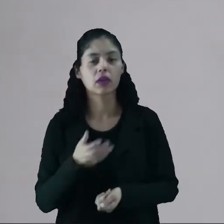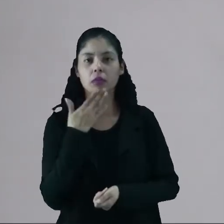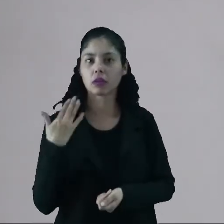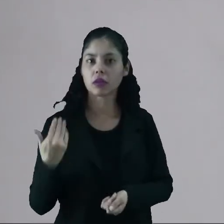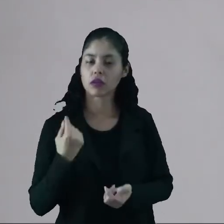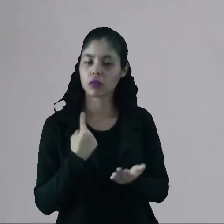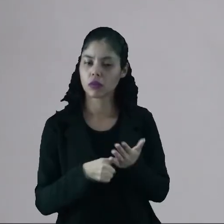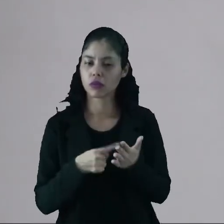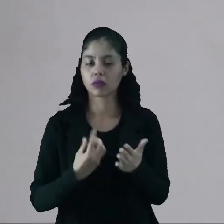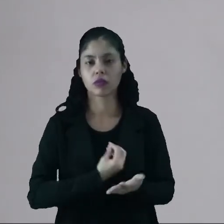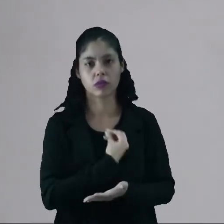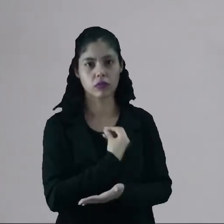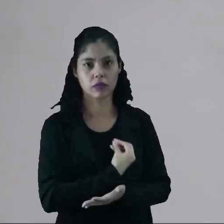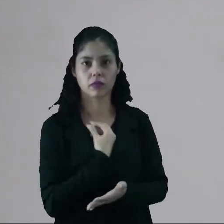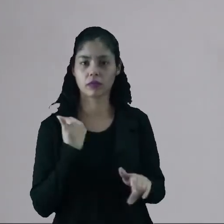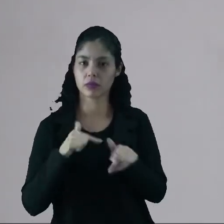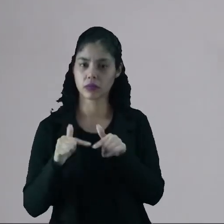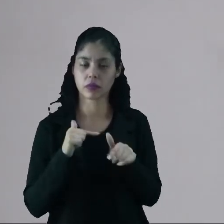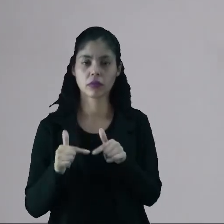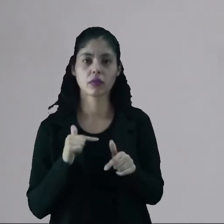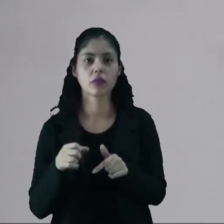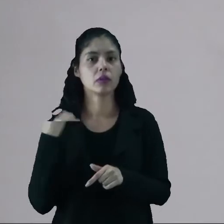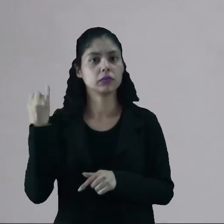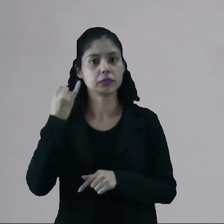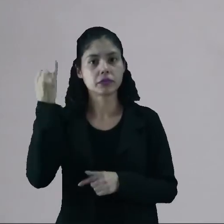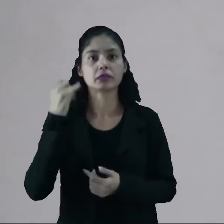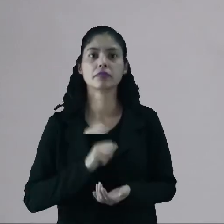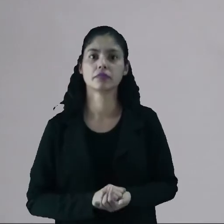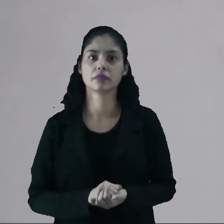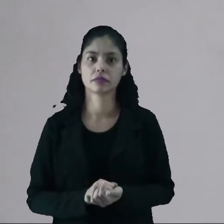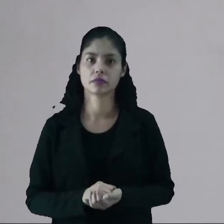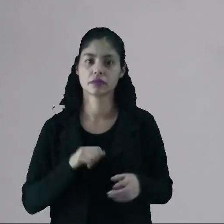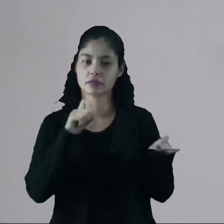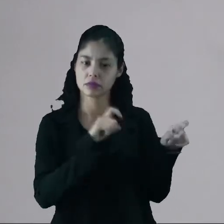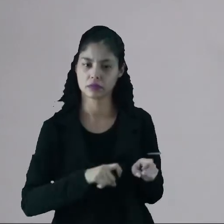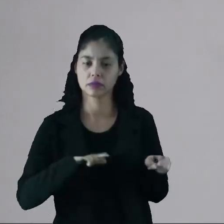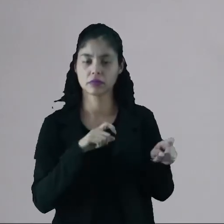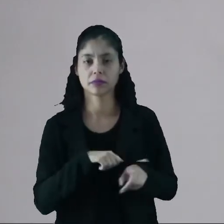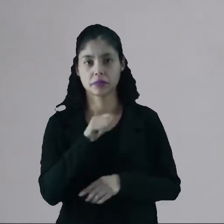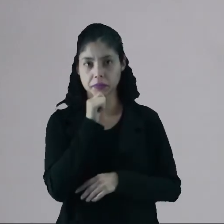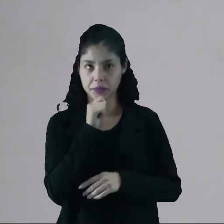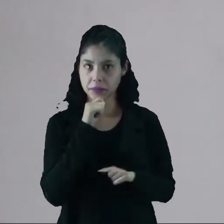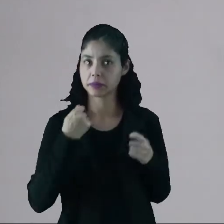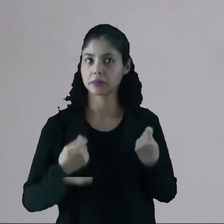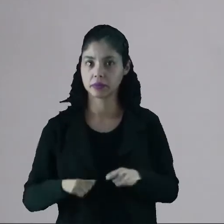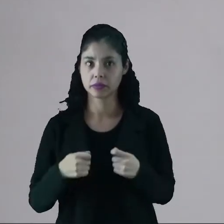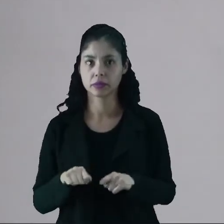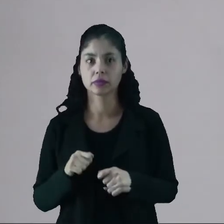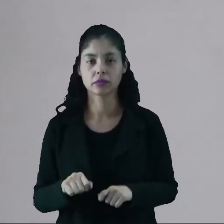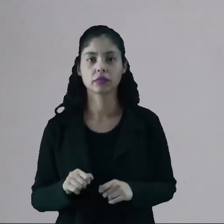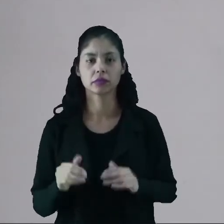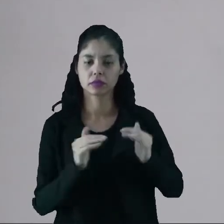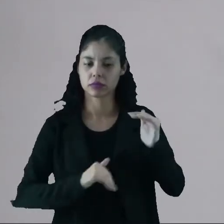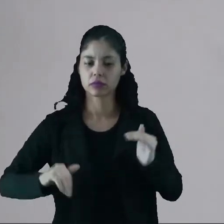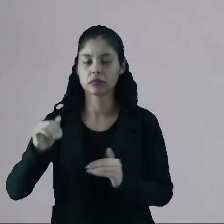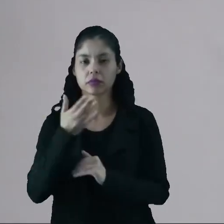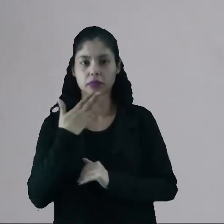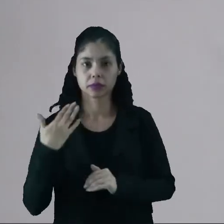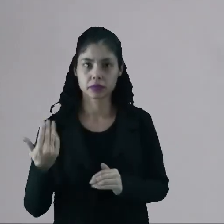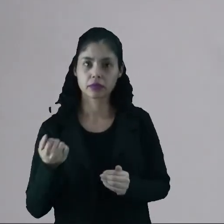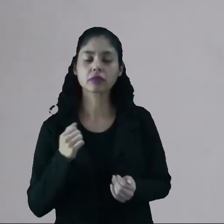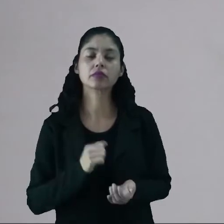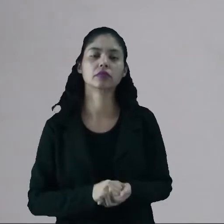de melhores condições de vida. Os trabalhadores, principalmente os trabalhadores rurais, ainda precisam de uma subsistência,